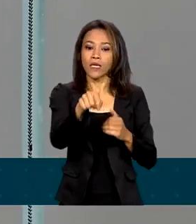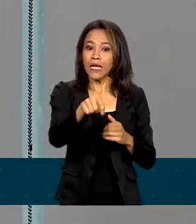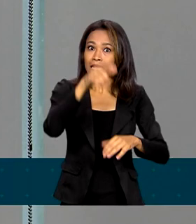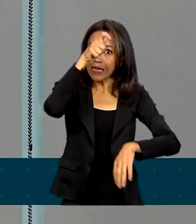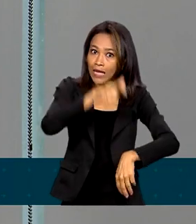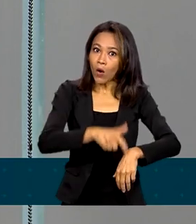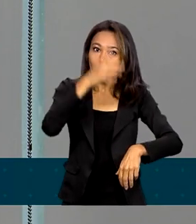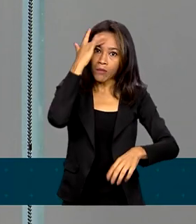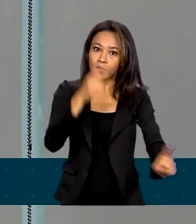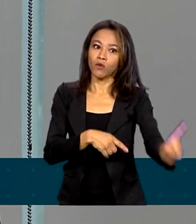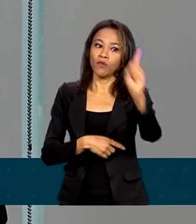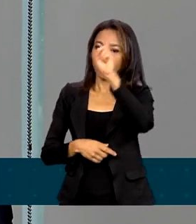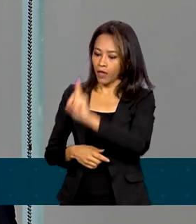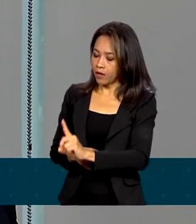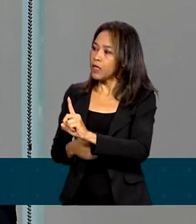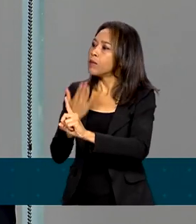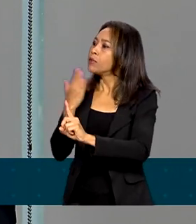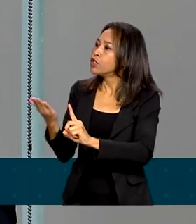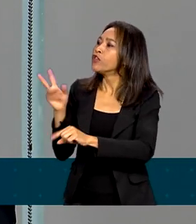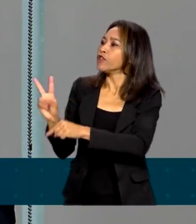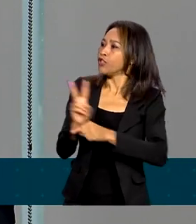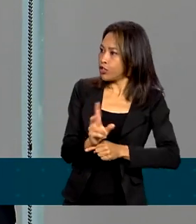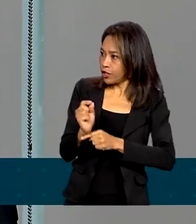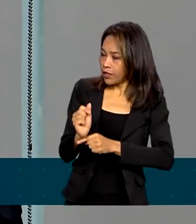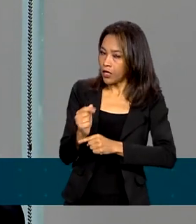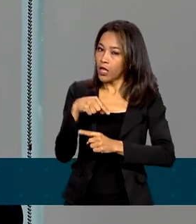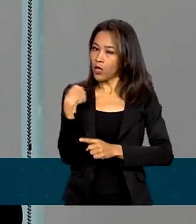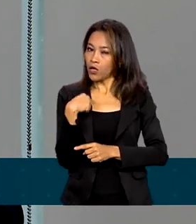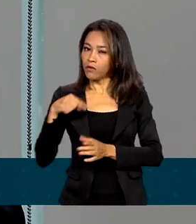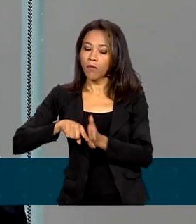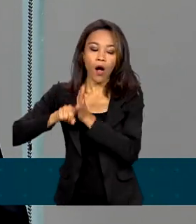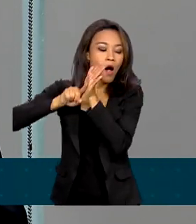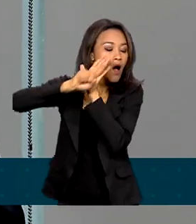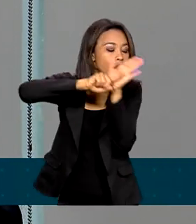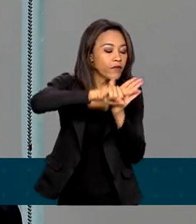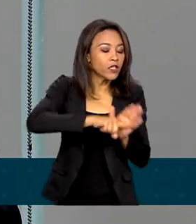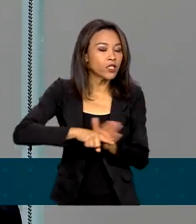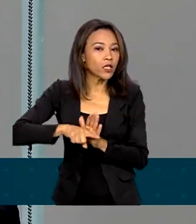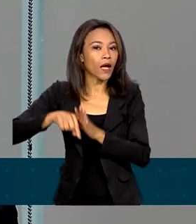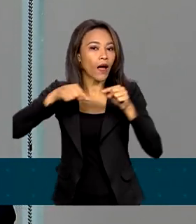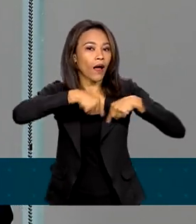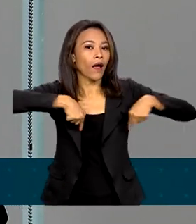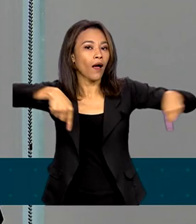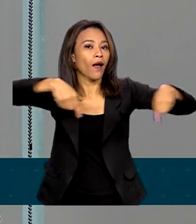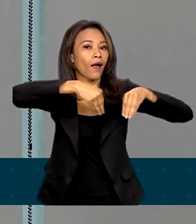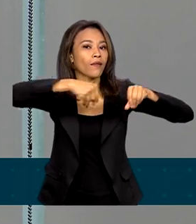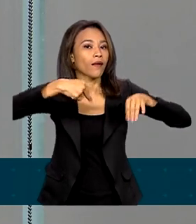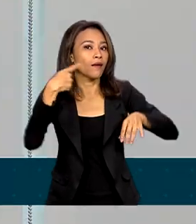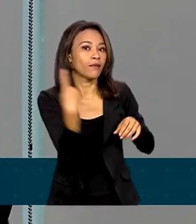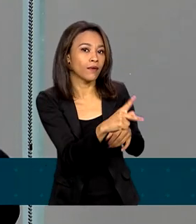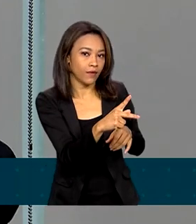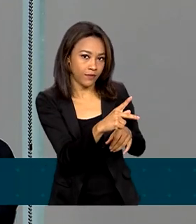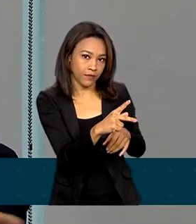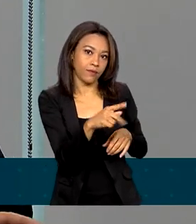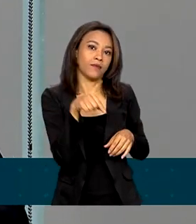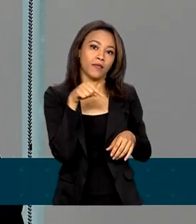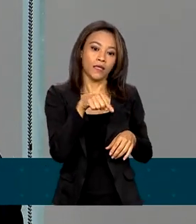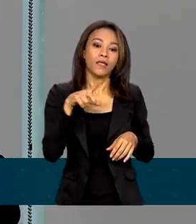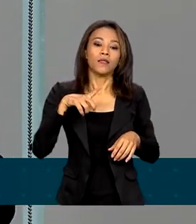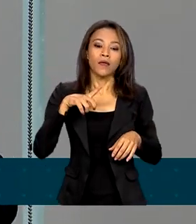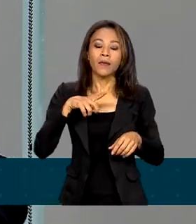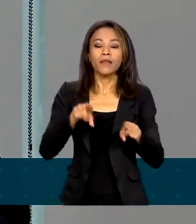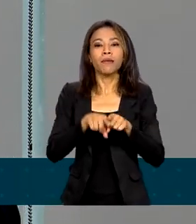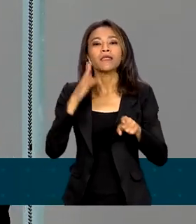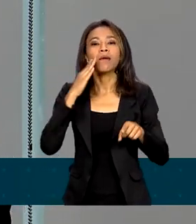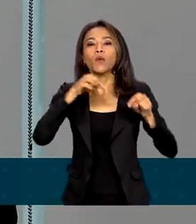verificar a propriedade dele. Como o banco tem também o cadastro do CAR, nós podemos assumir o cadastro rural, você tem lá o tamanho da